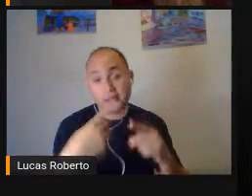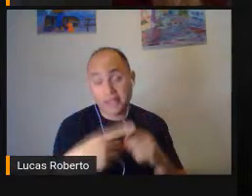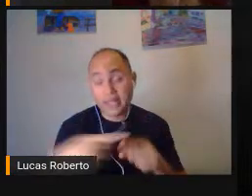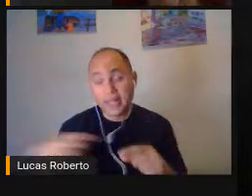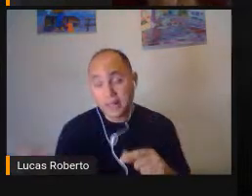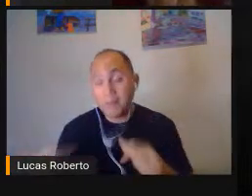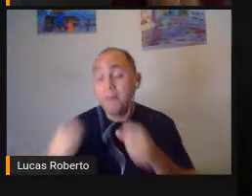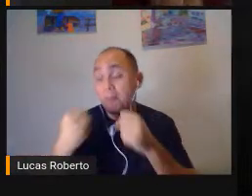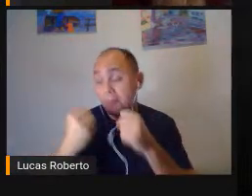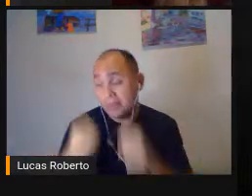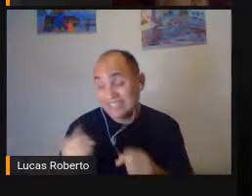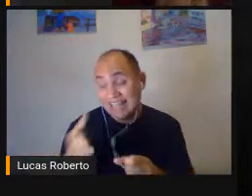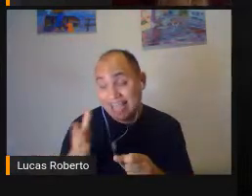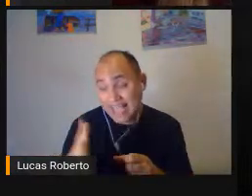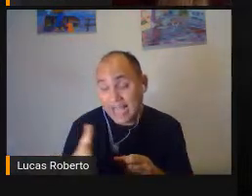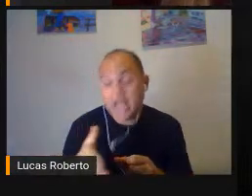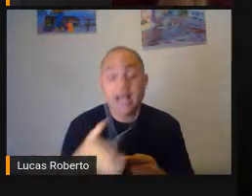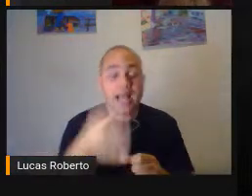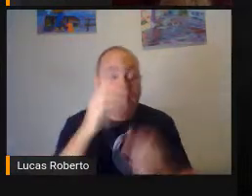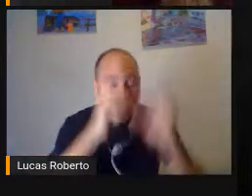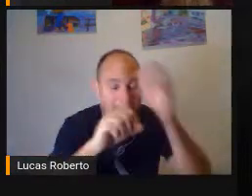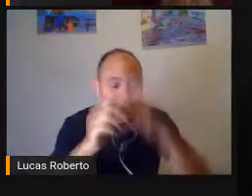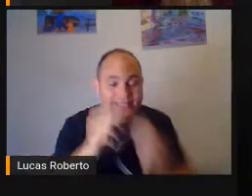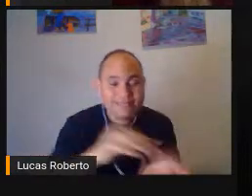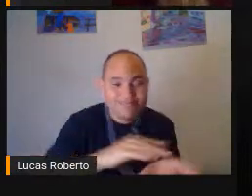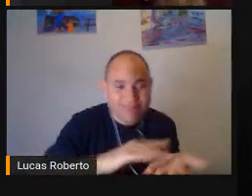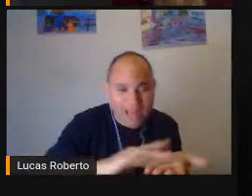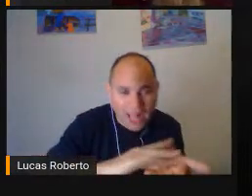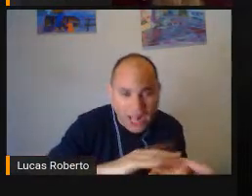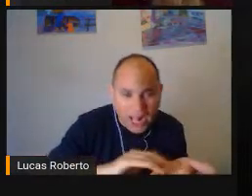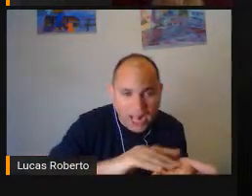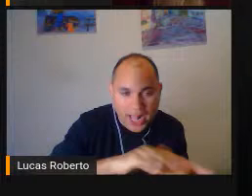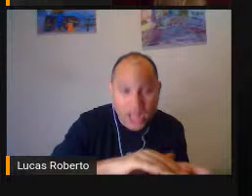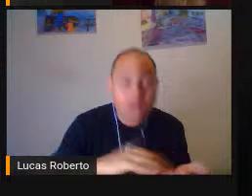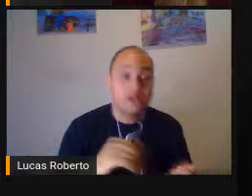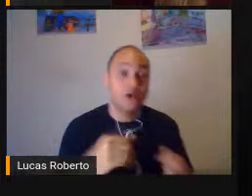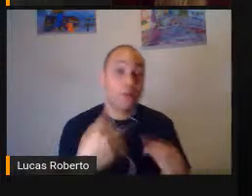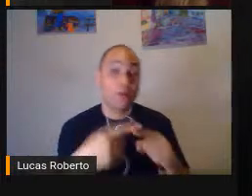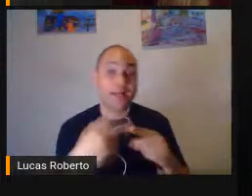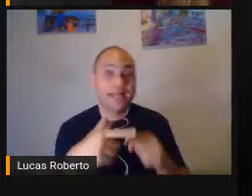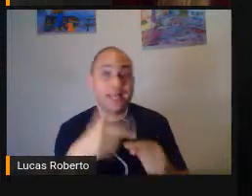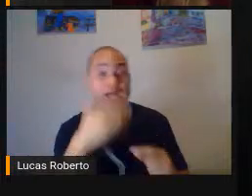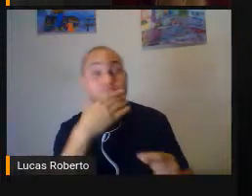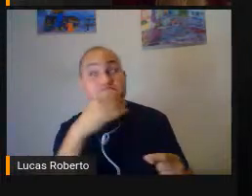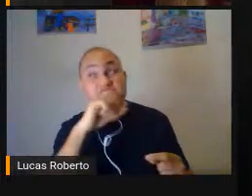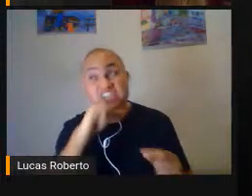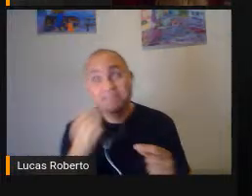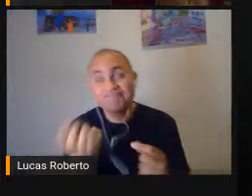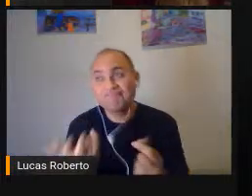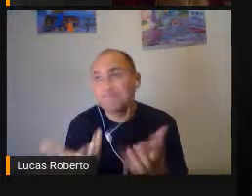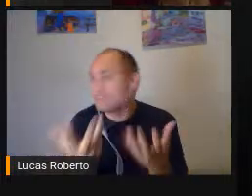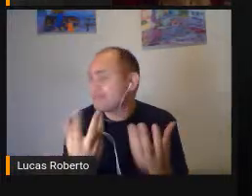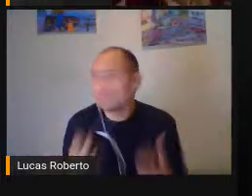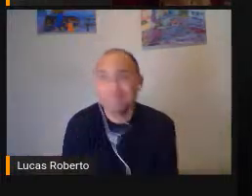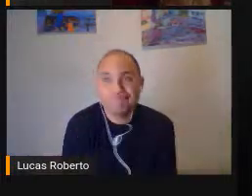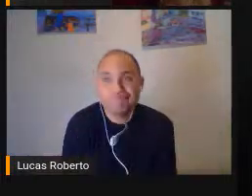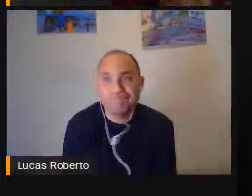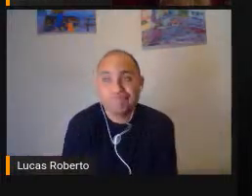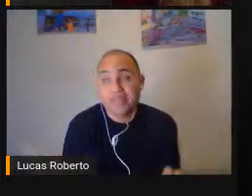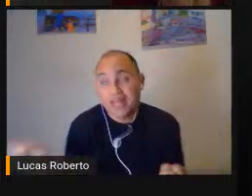tipo Mas não aceitavam Que a criança aprendesse braille Porque tinham a esperança De que ela voltaria a enxergar Mas essas